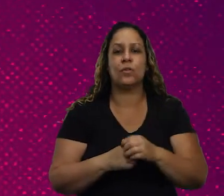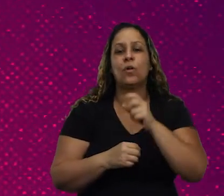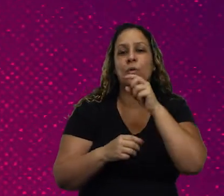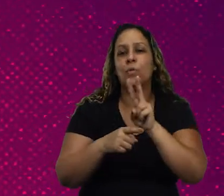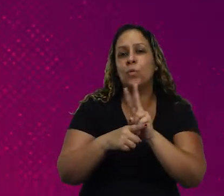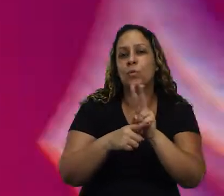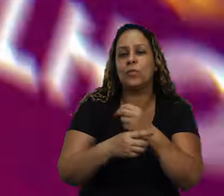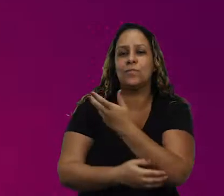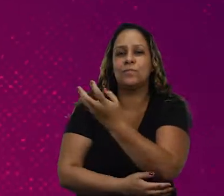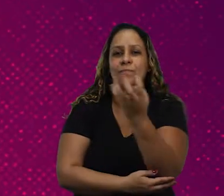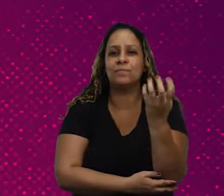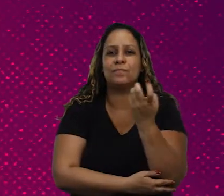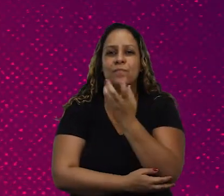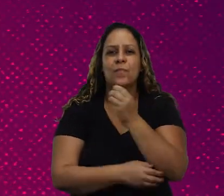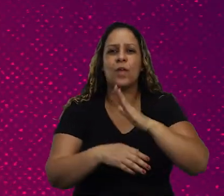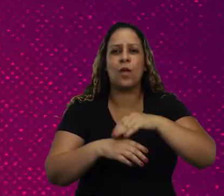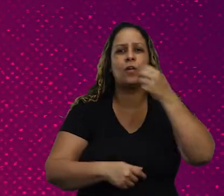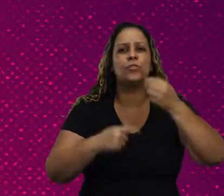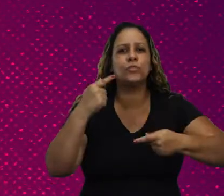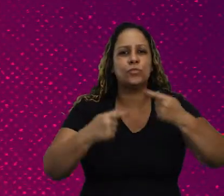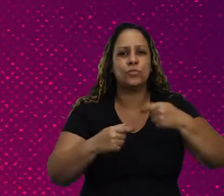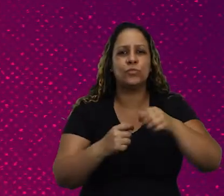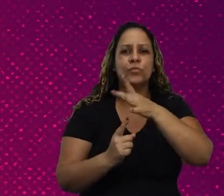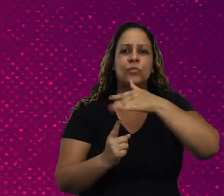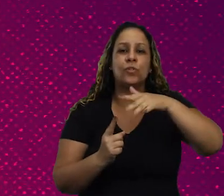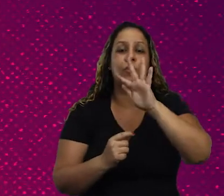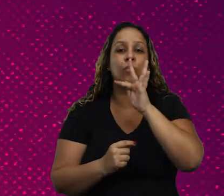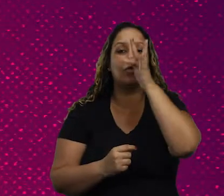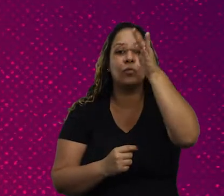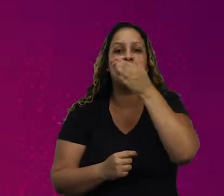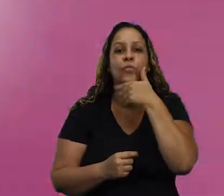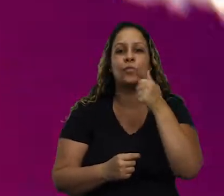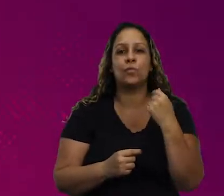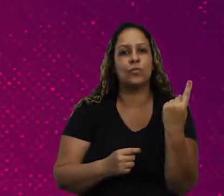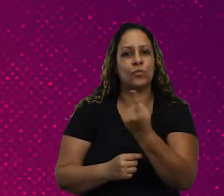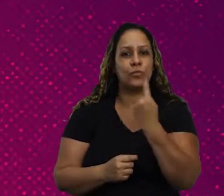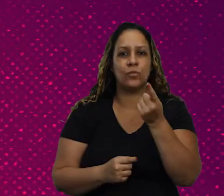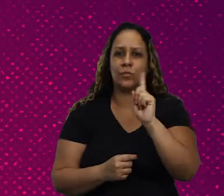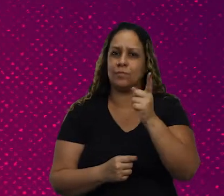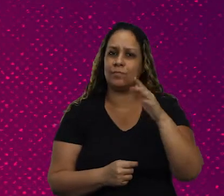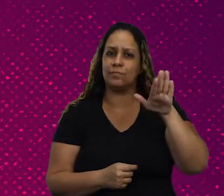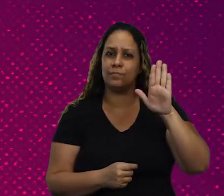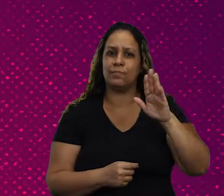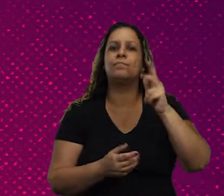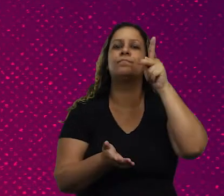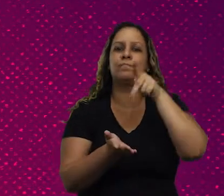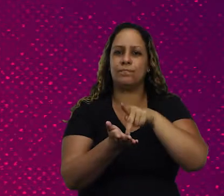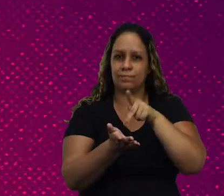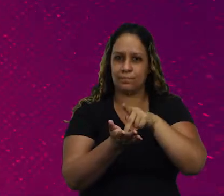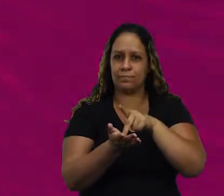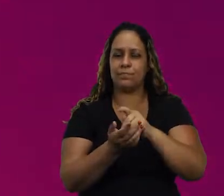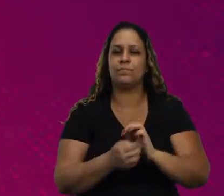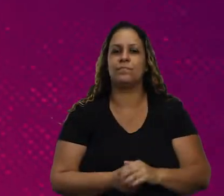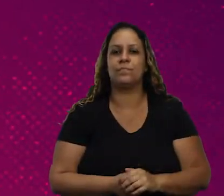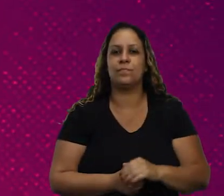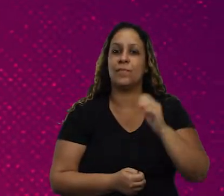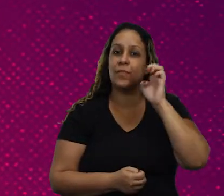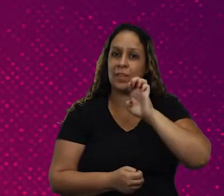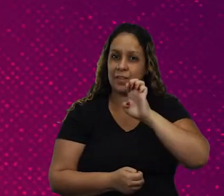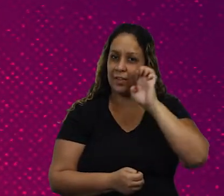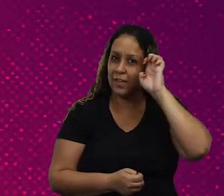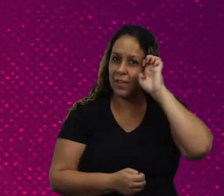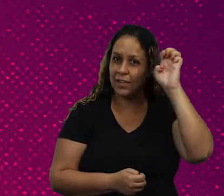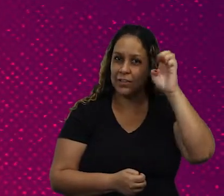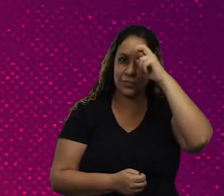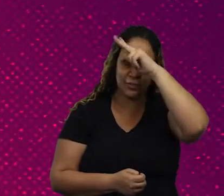Cuidado com o meio ambiente. Mais justiça social e um futuro melhor para todos. Isso não é promessa. É realidade. Edinho